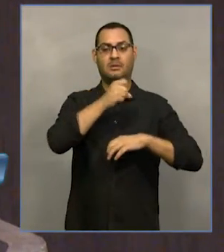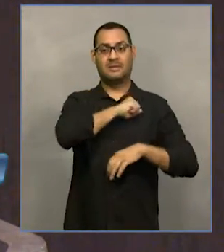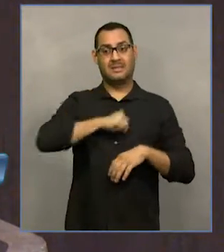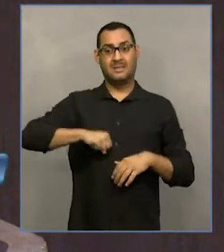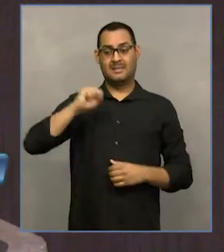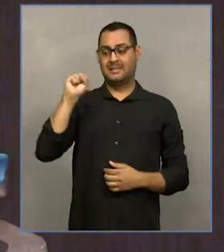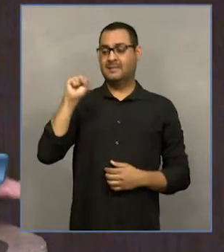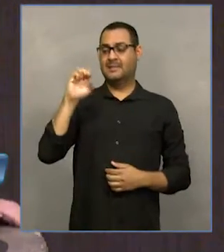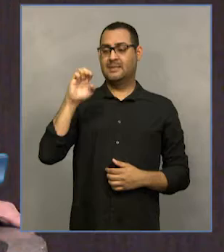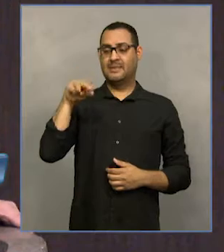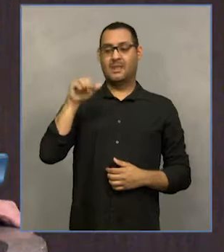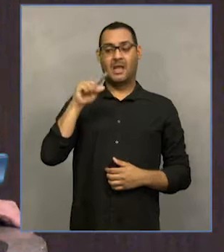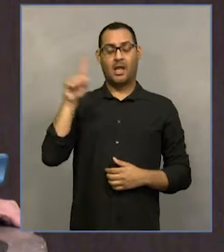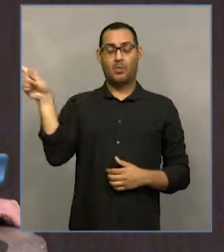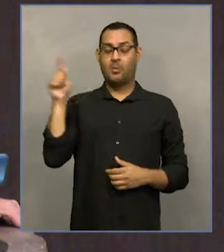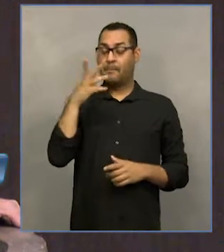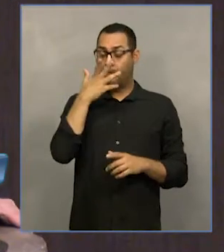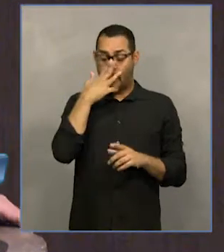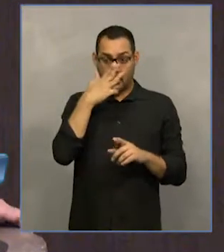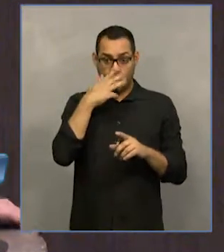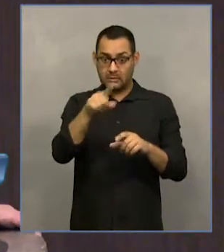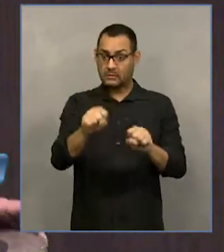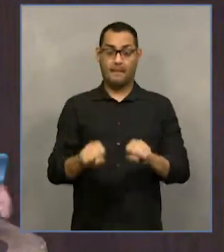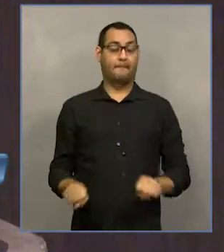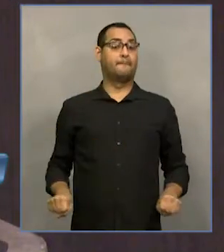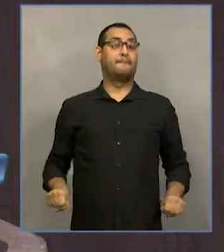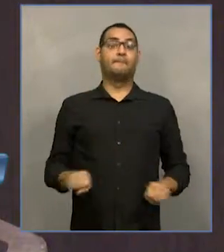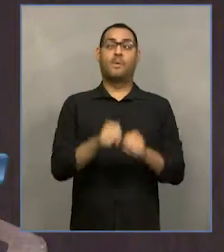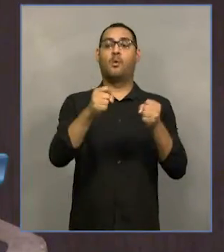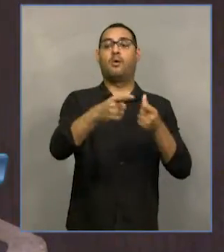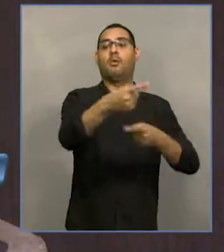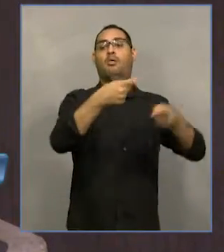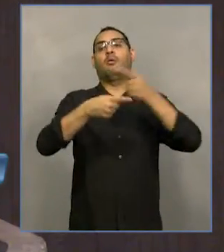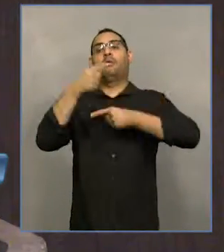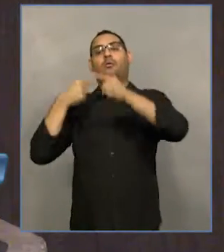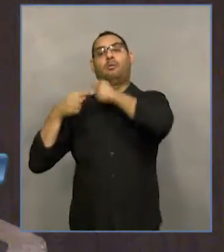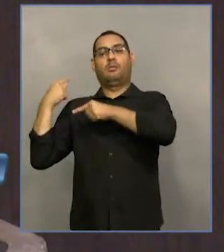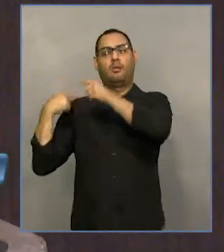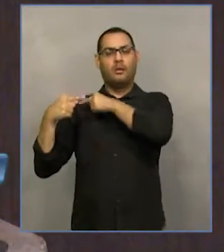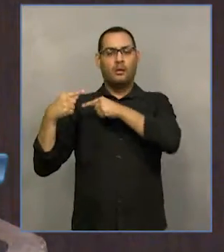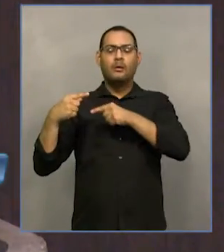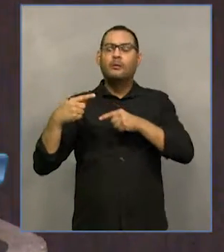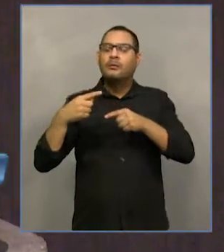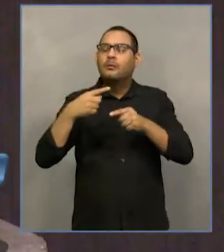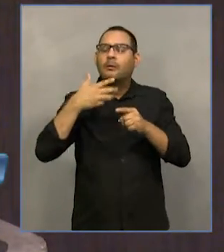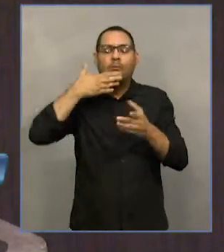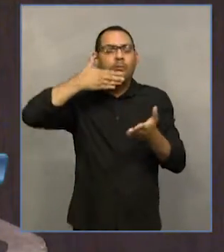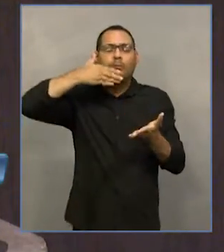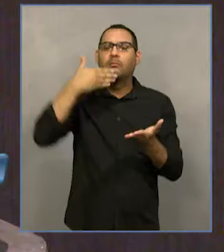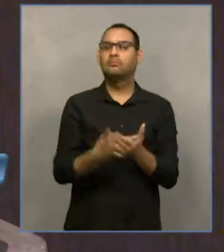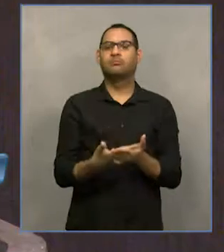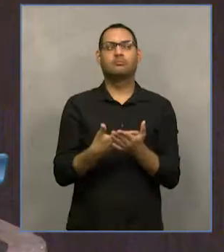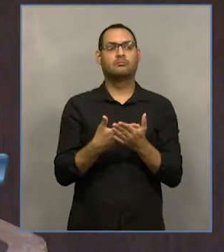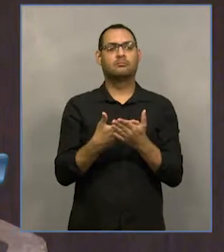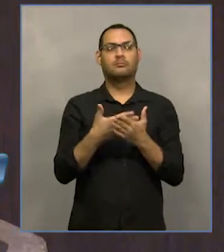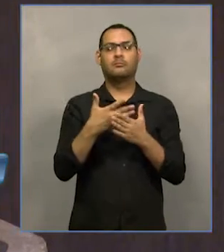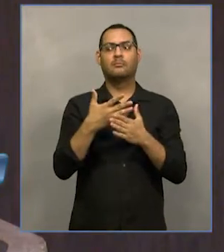fundamentais de devido processo legal, um verdadeiro absurdo constitucional,